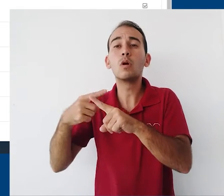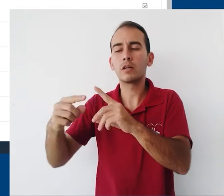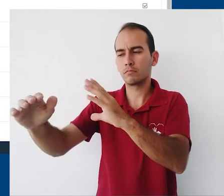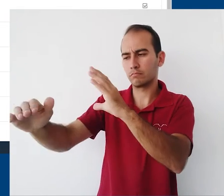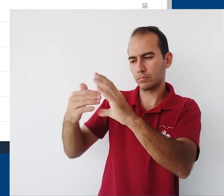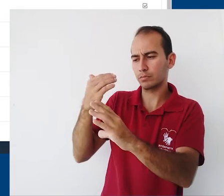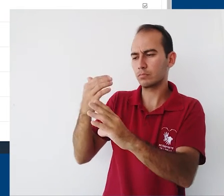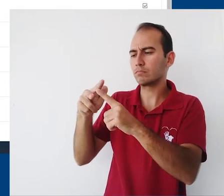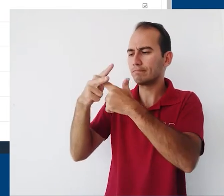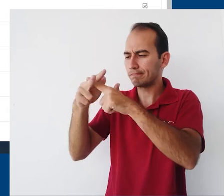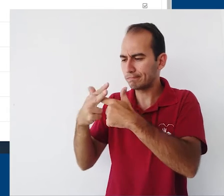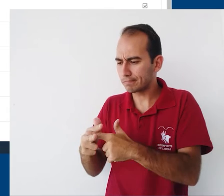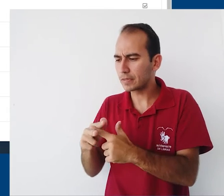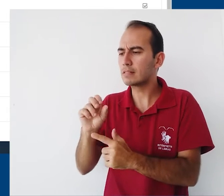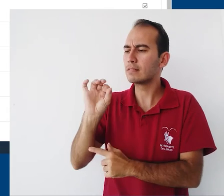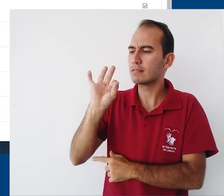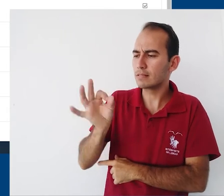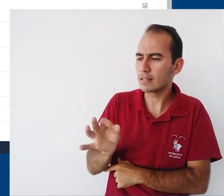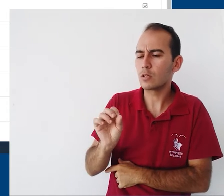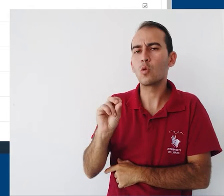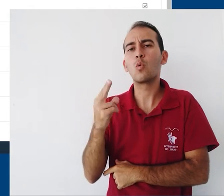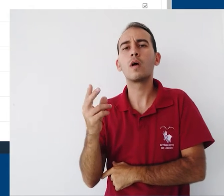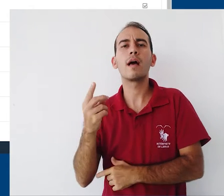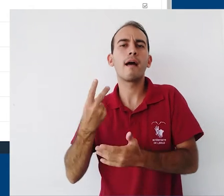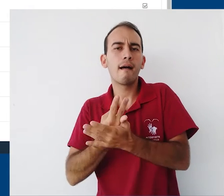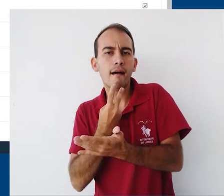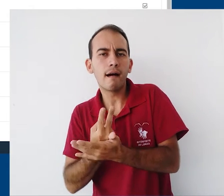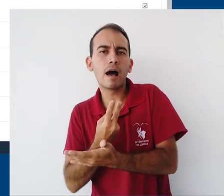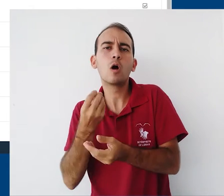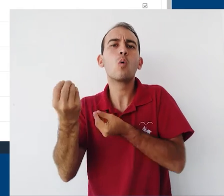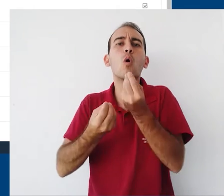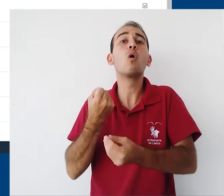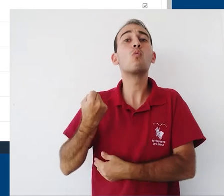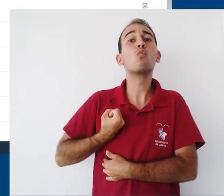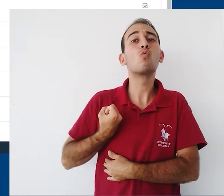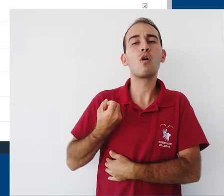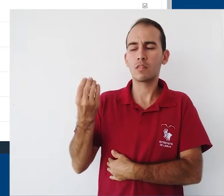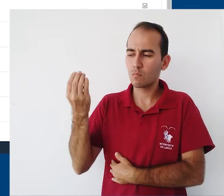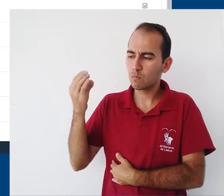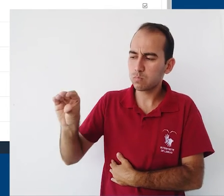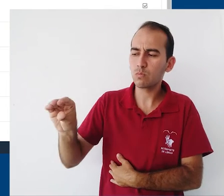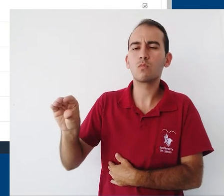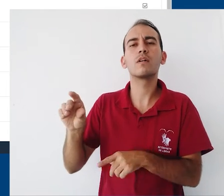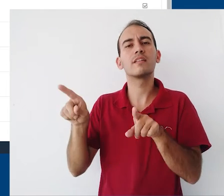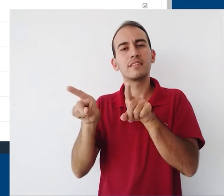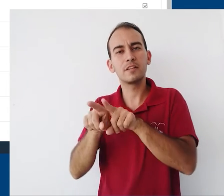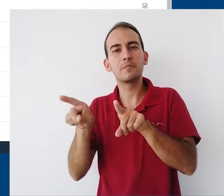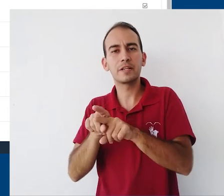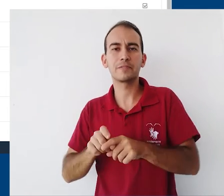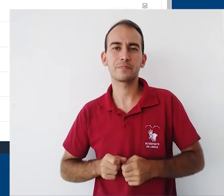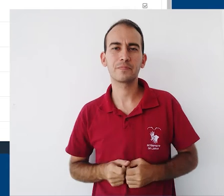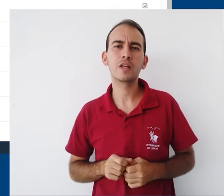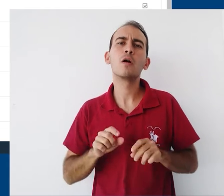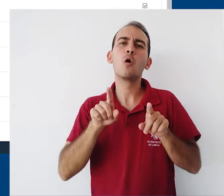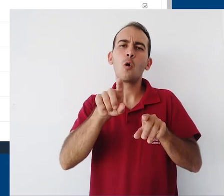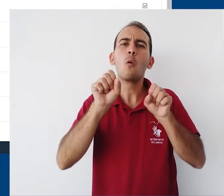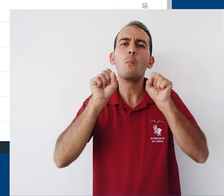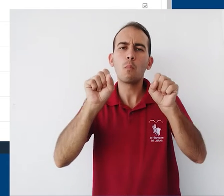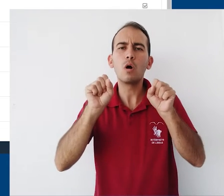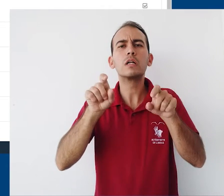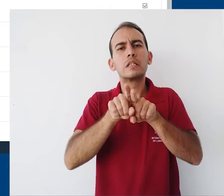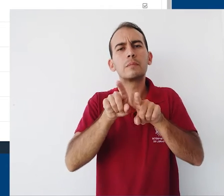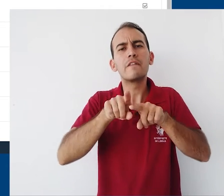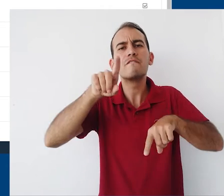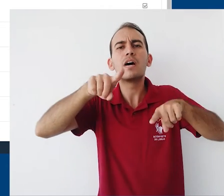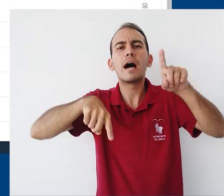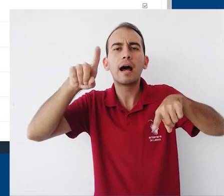revisar e, dependendo no caso curso das configurações, dar uma nota para esse aluno. Se a intenção é avaliar,